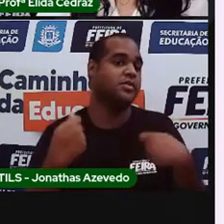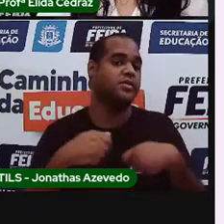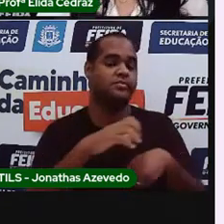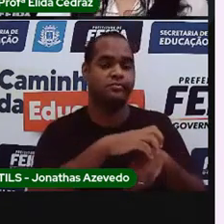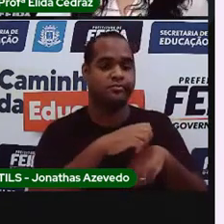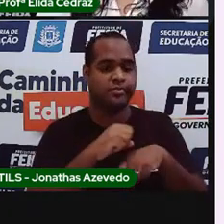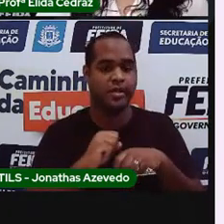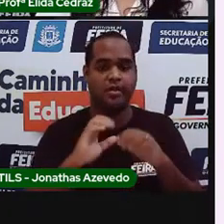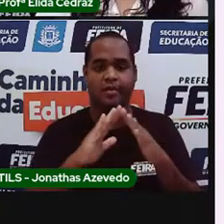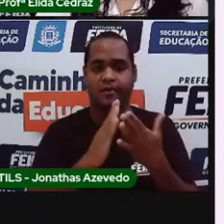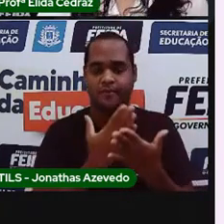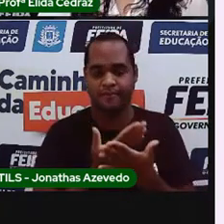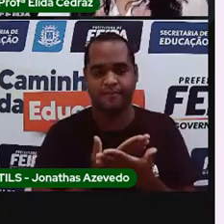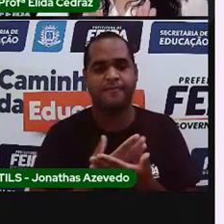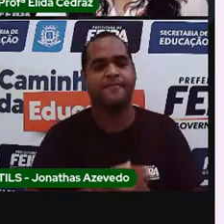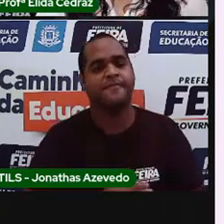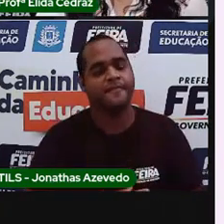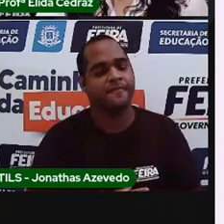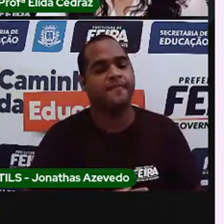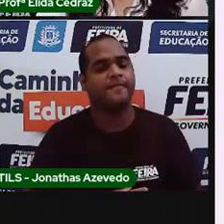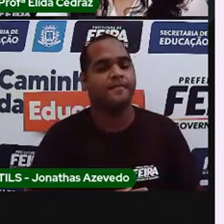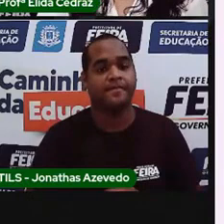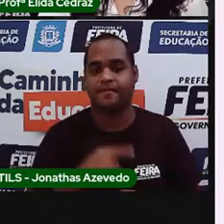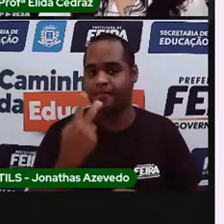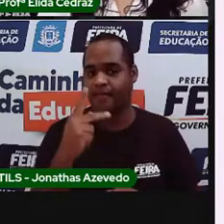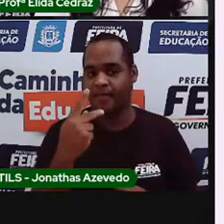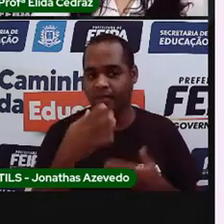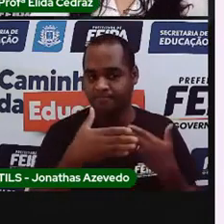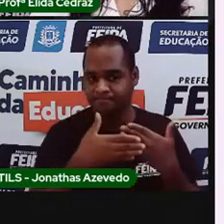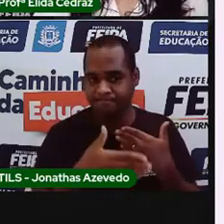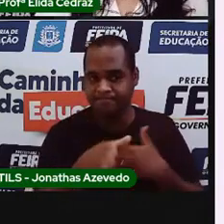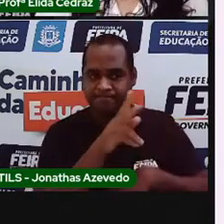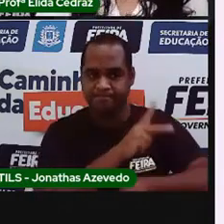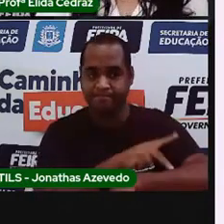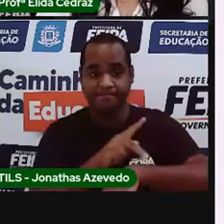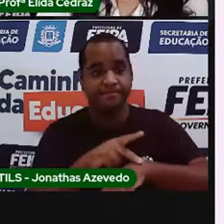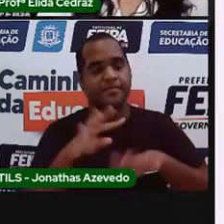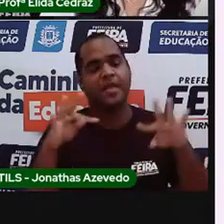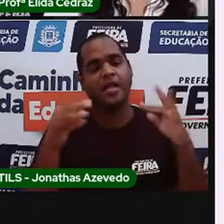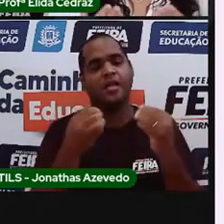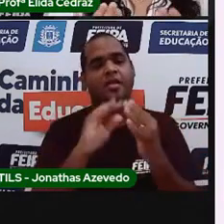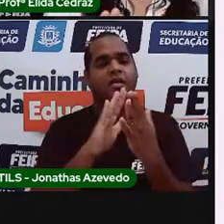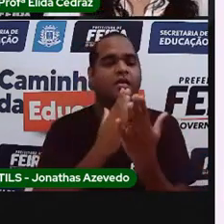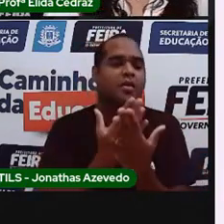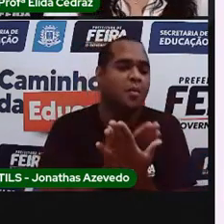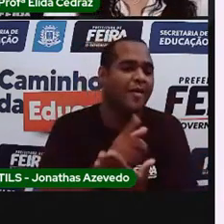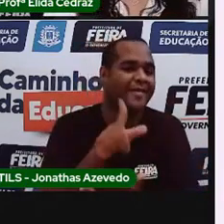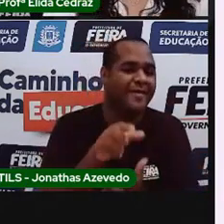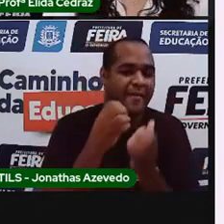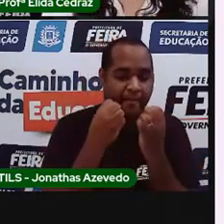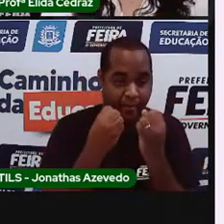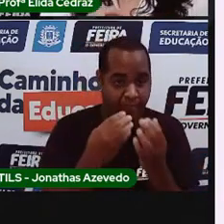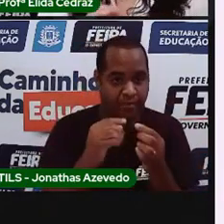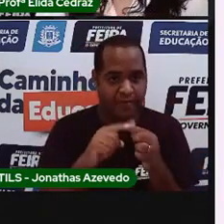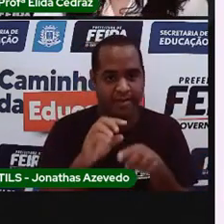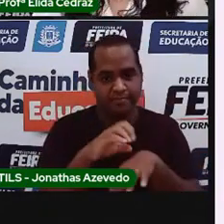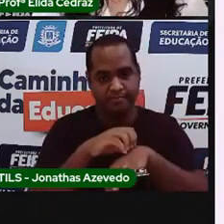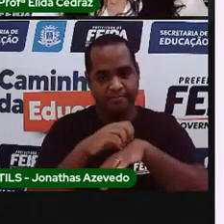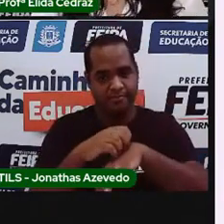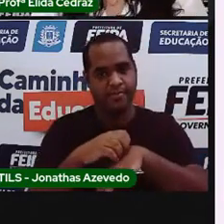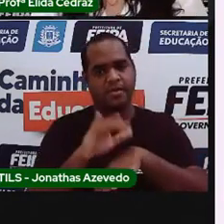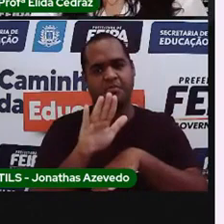escola. Certo? Nosso percurso vai para todas as escolas. Você recebe.